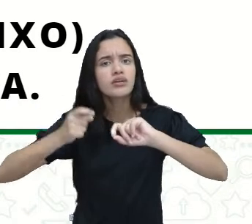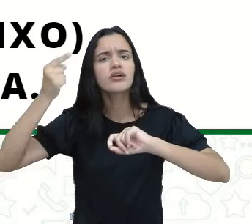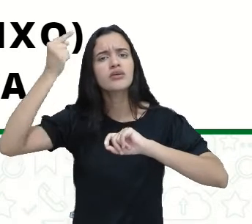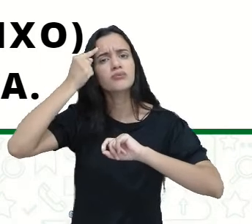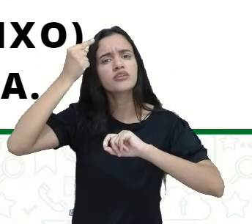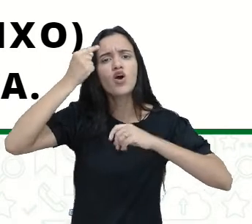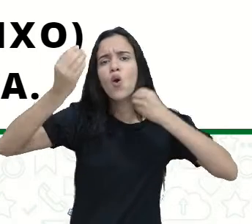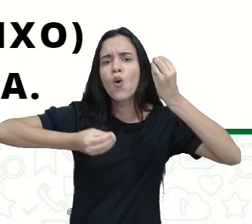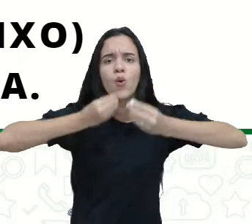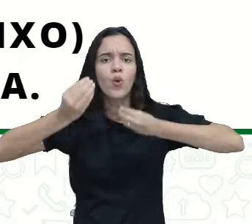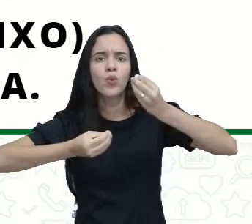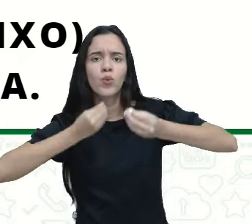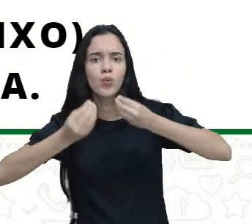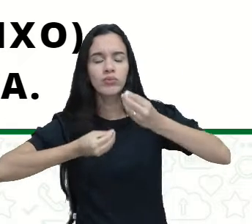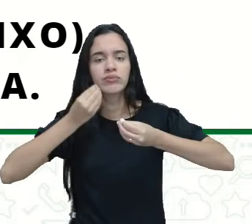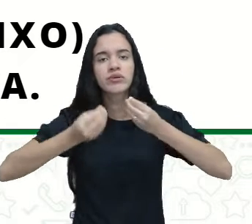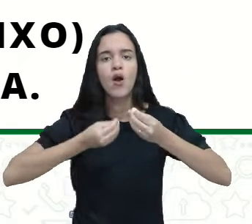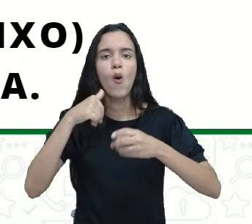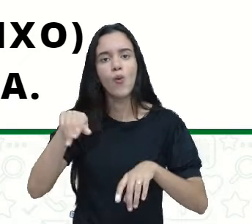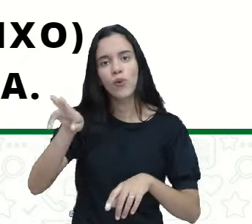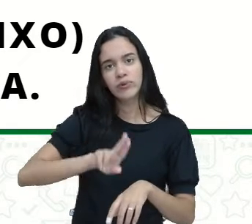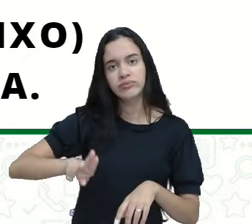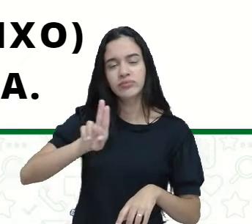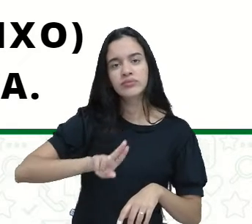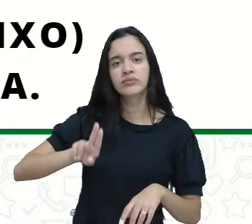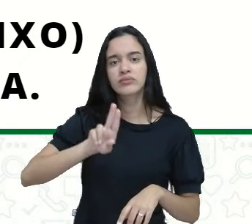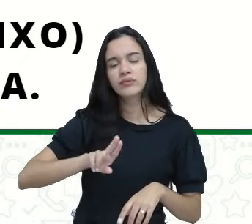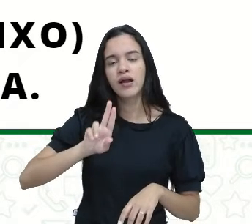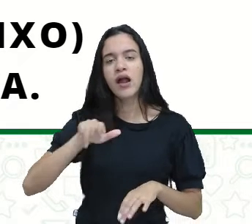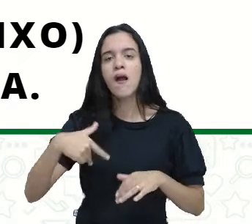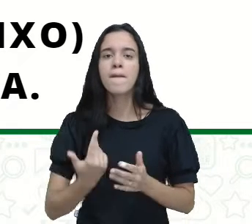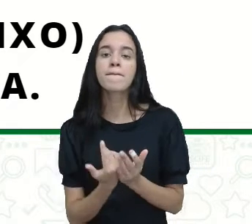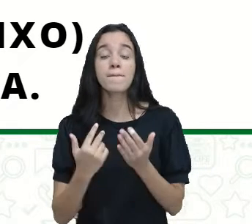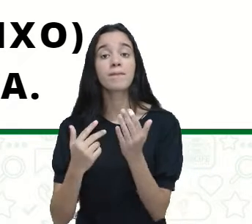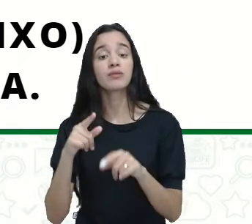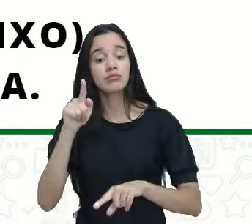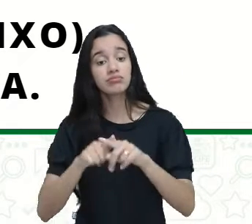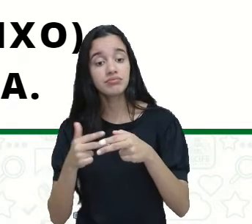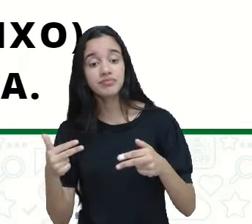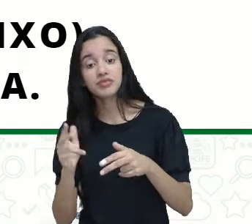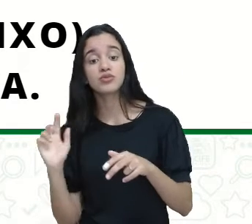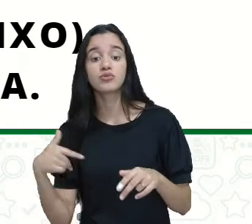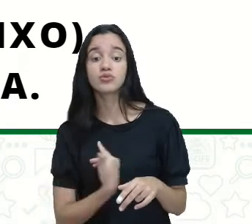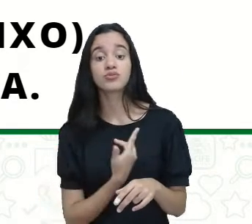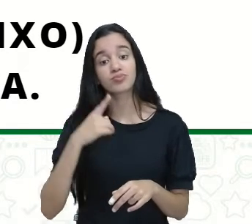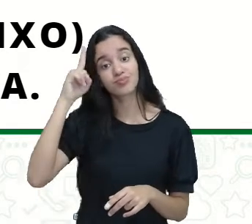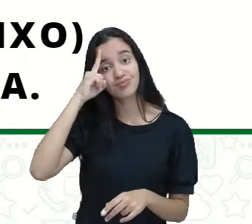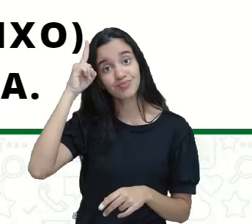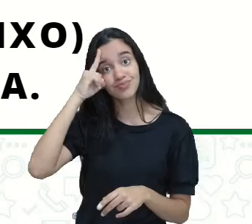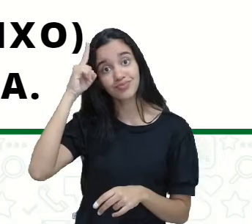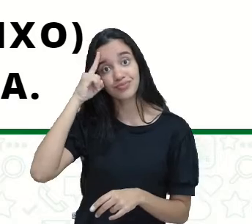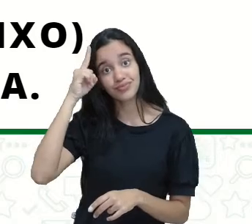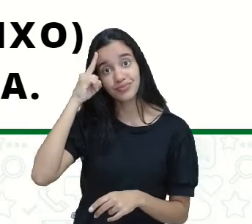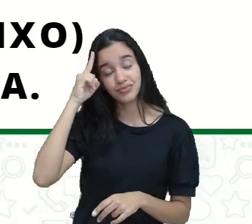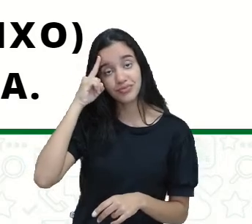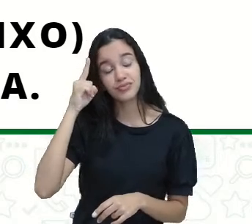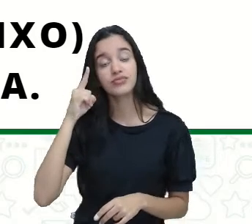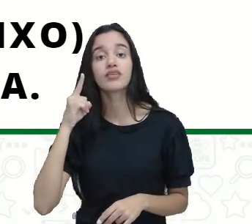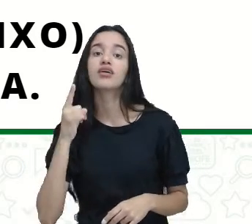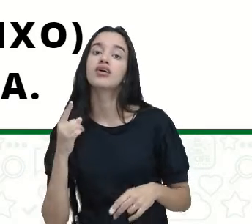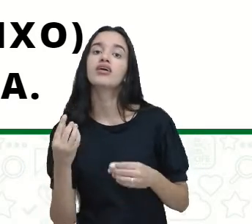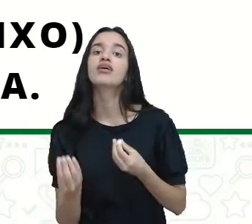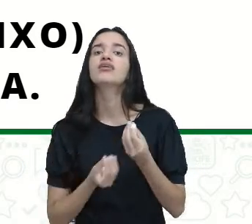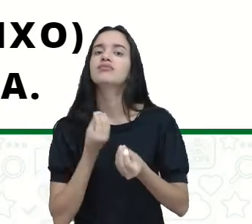como estão sendo usados esses recursos no nosso cotidiano